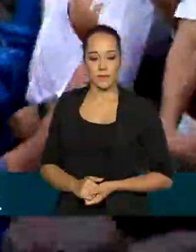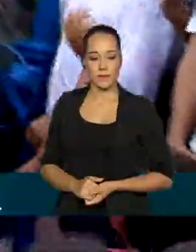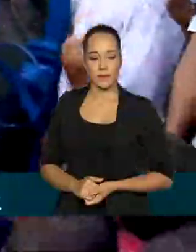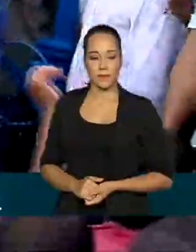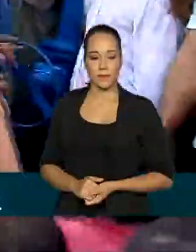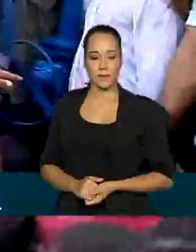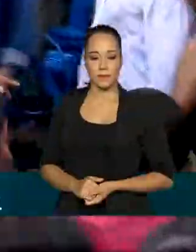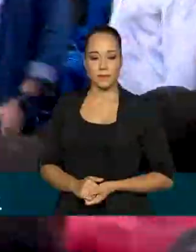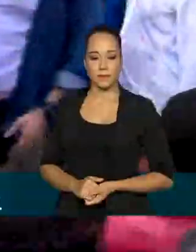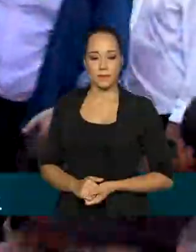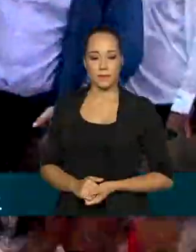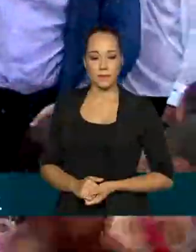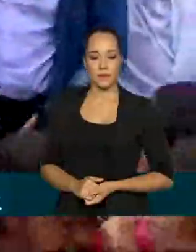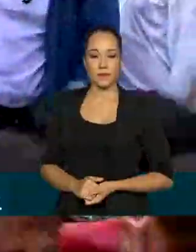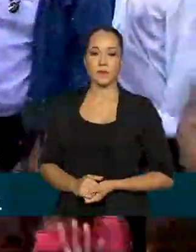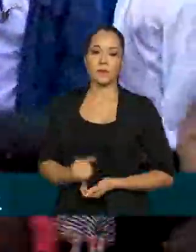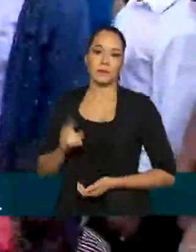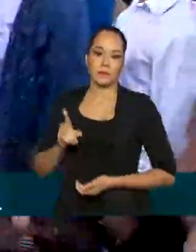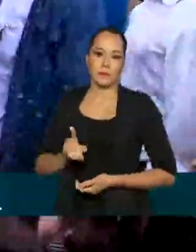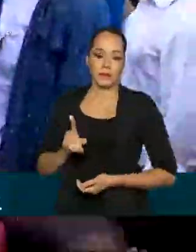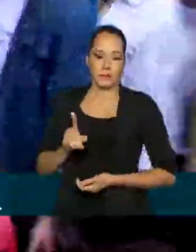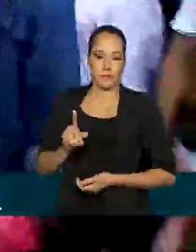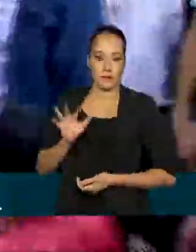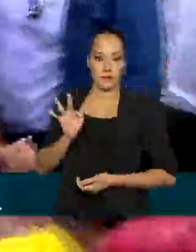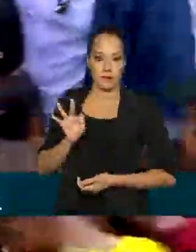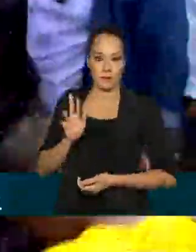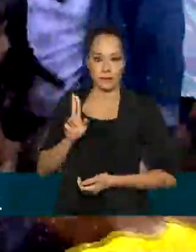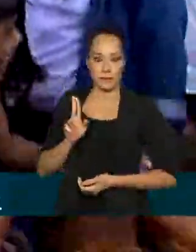A Fundação Nacional de Saúde